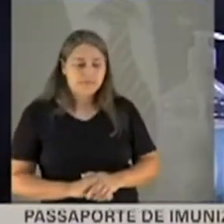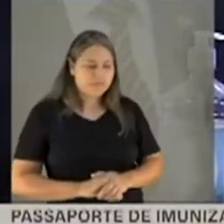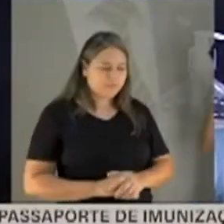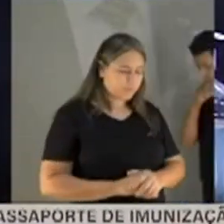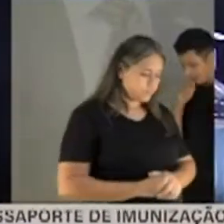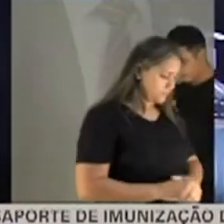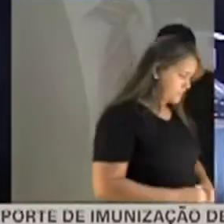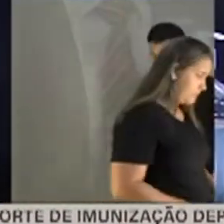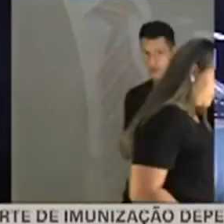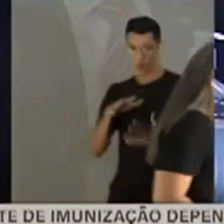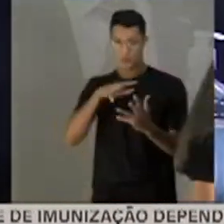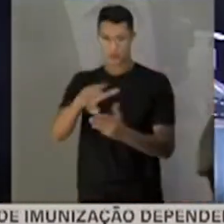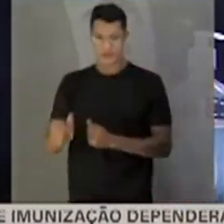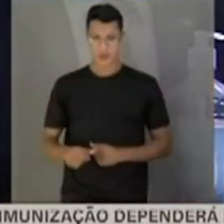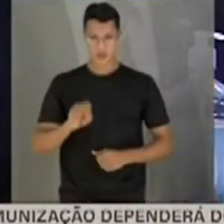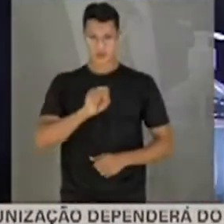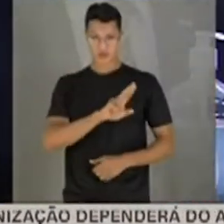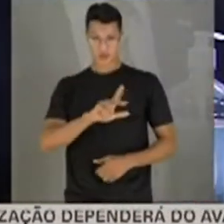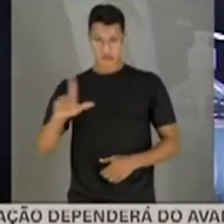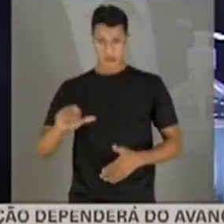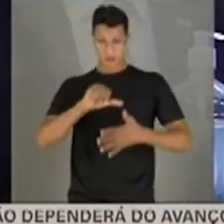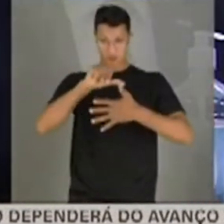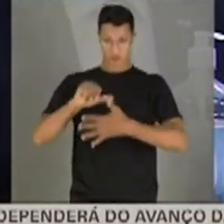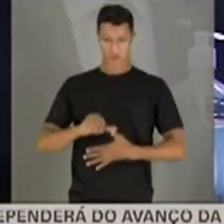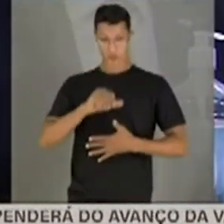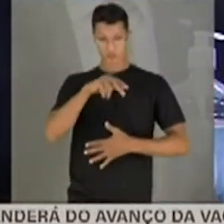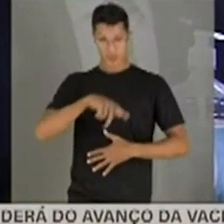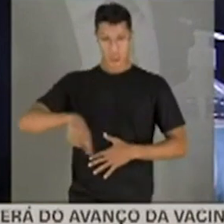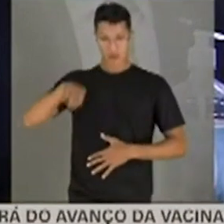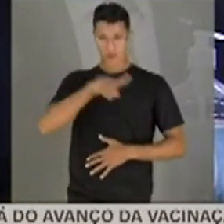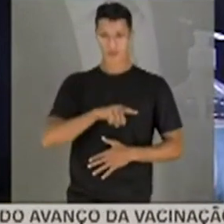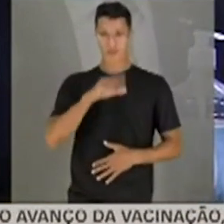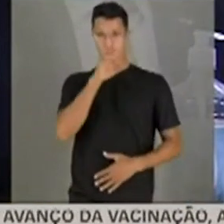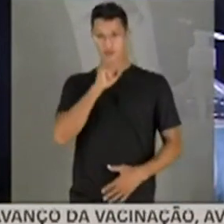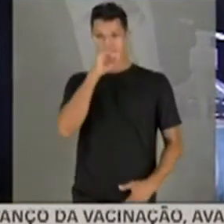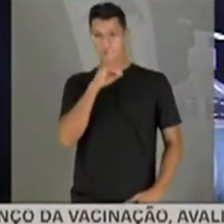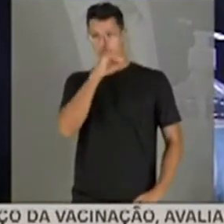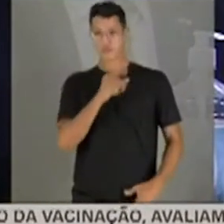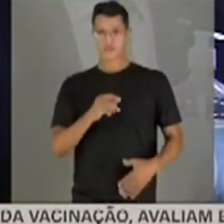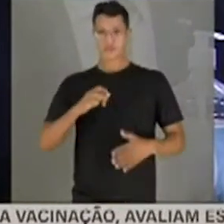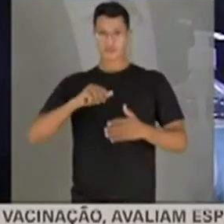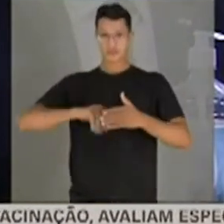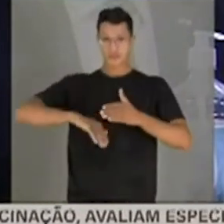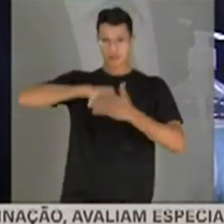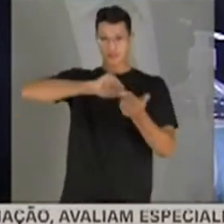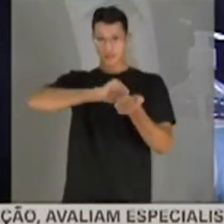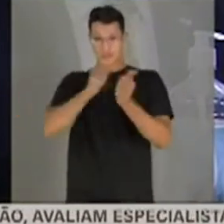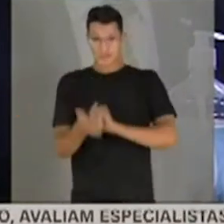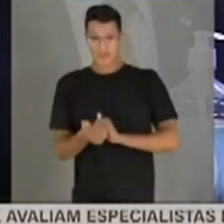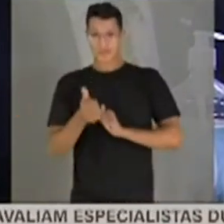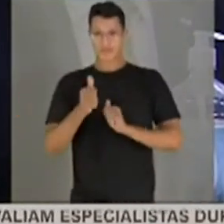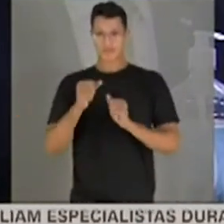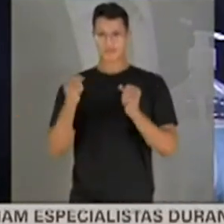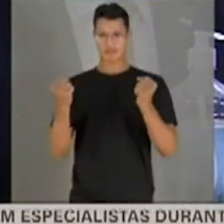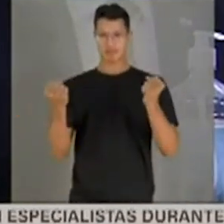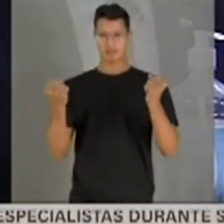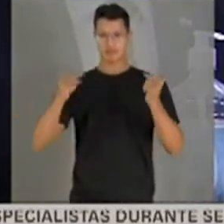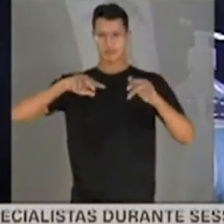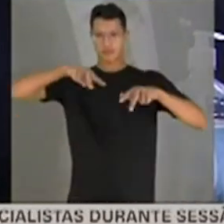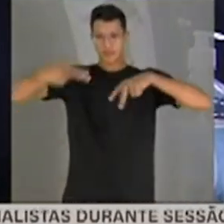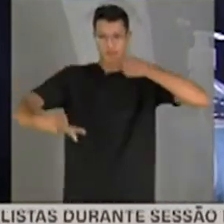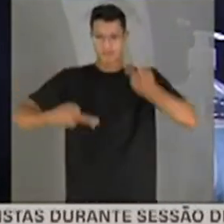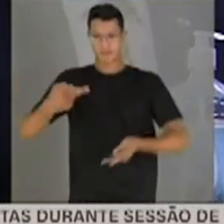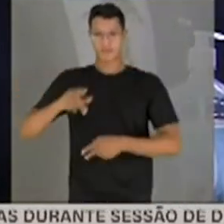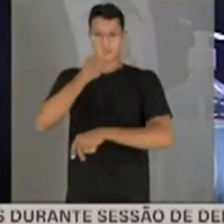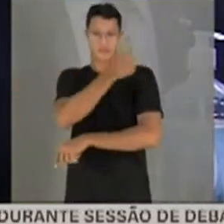do Mundo. A Sul-Americana, esse final de semana, um campeonato pan-americano de ginástica no Rio